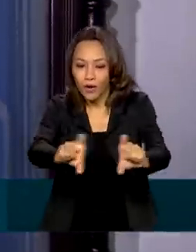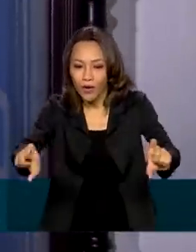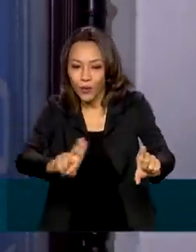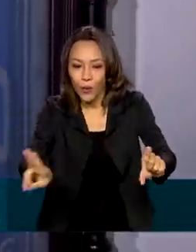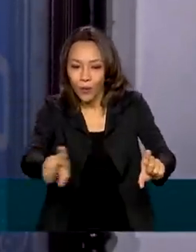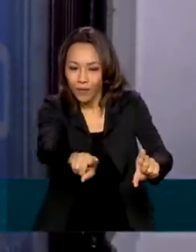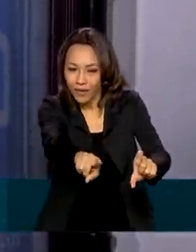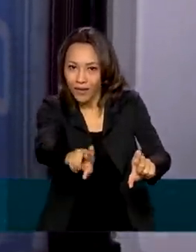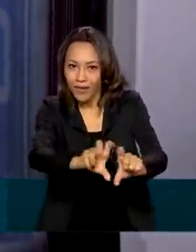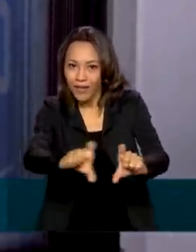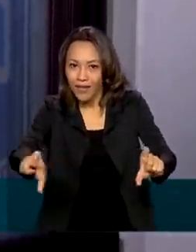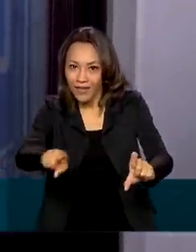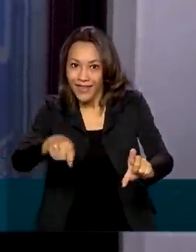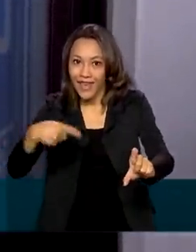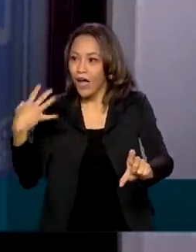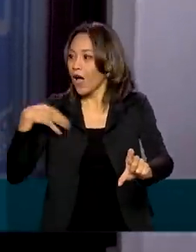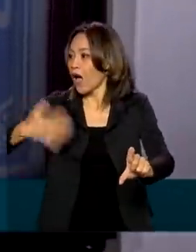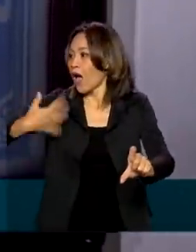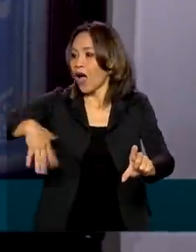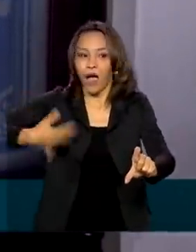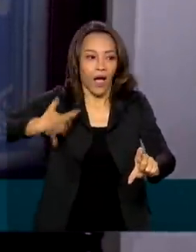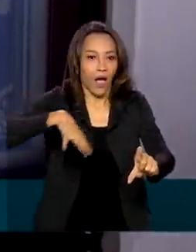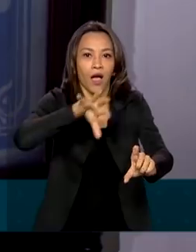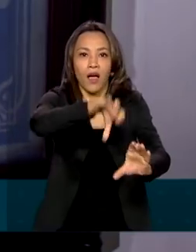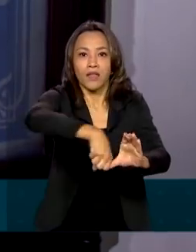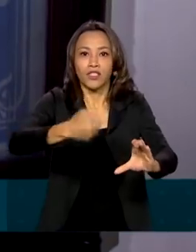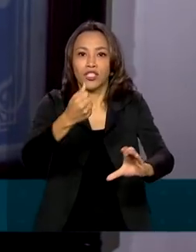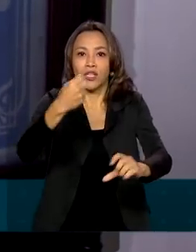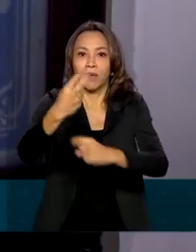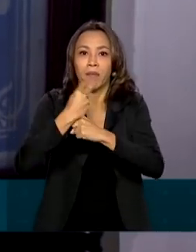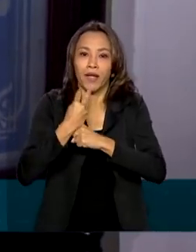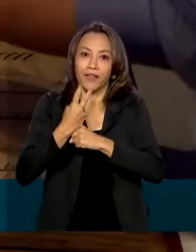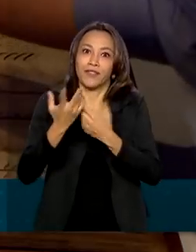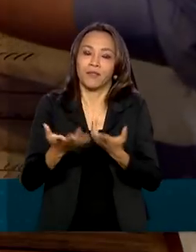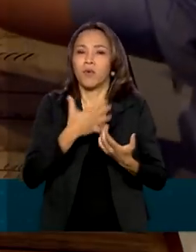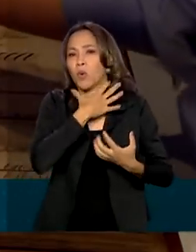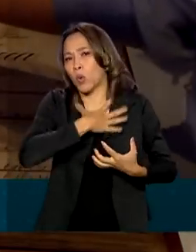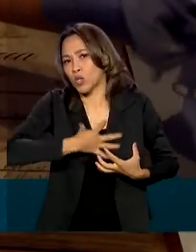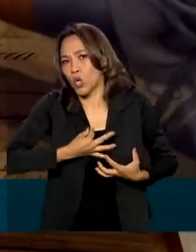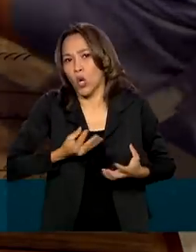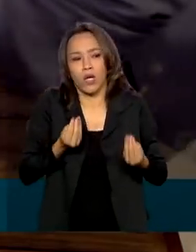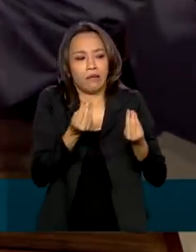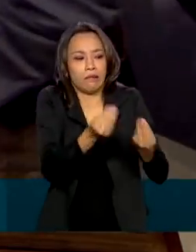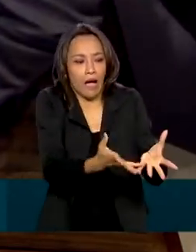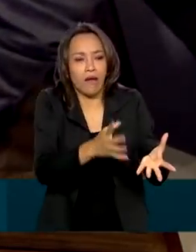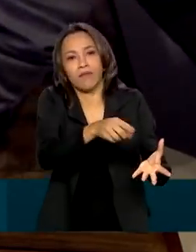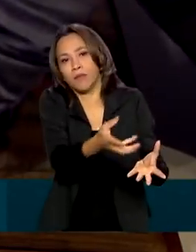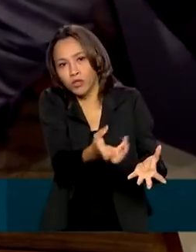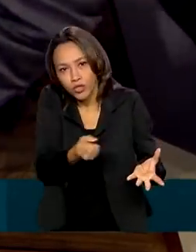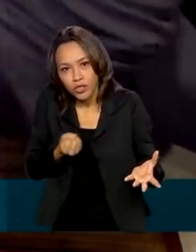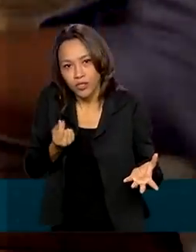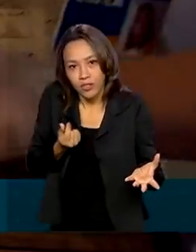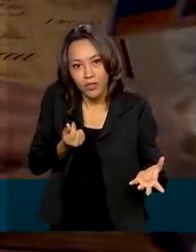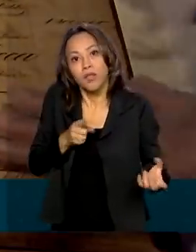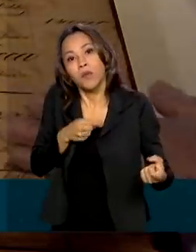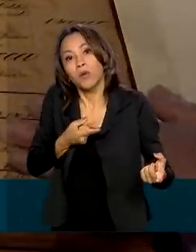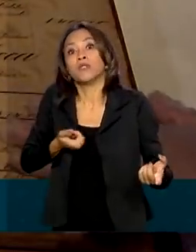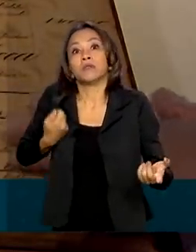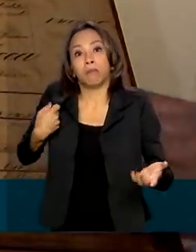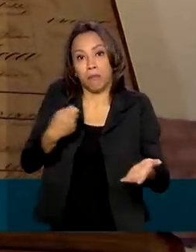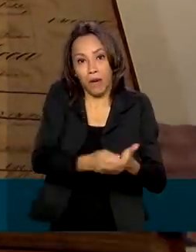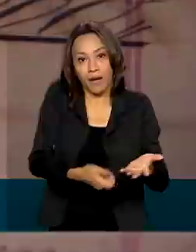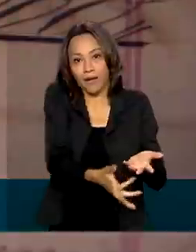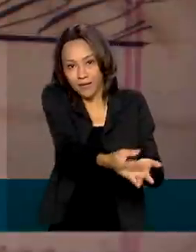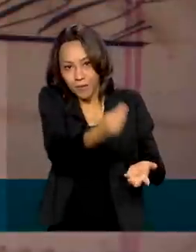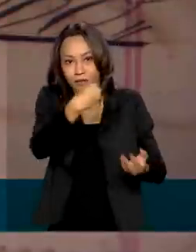onde você ia para pegar um socorro, um empréstimo, penhorando as suas joias. E para registrar tudo, o livro Caixa